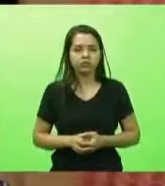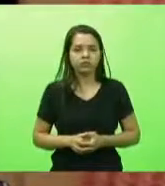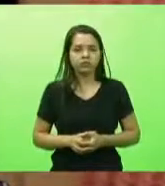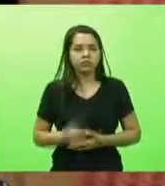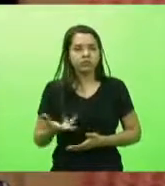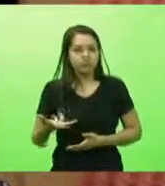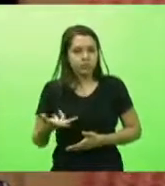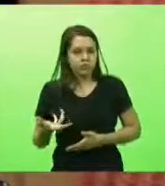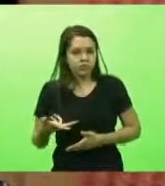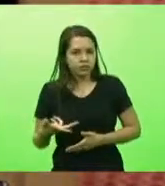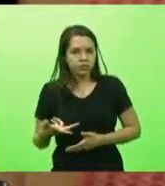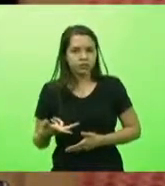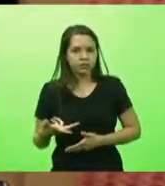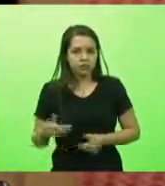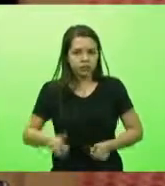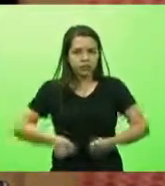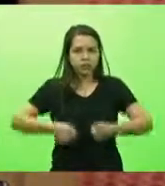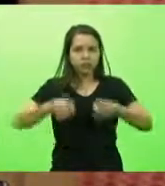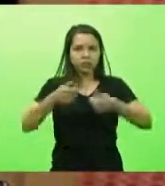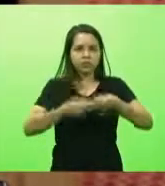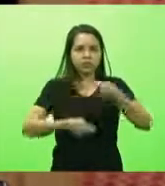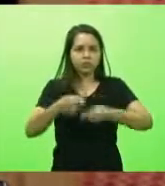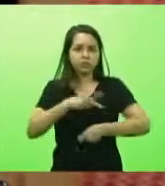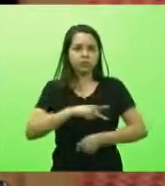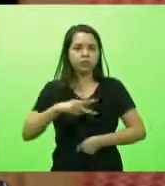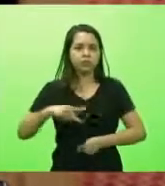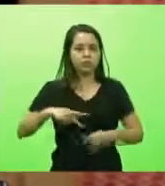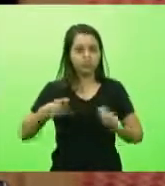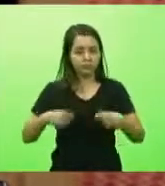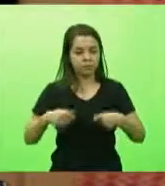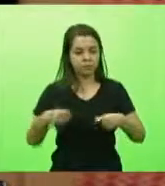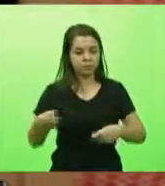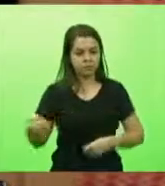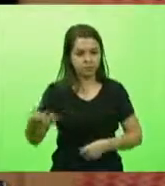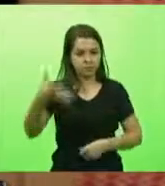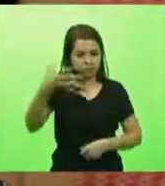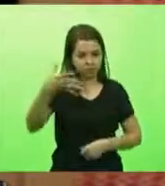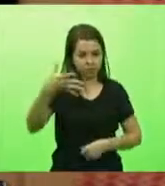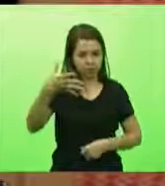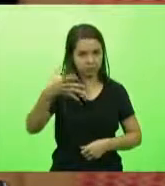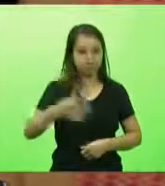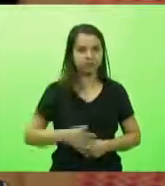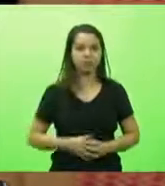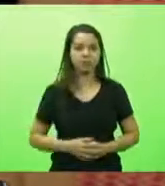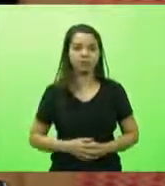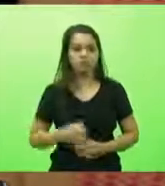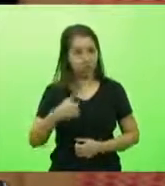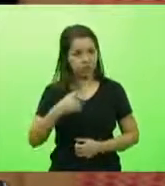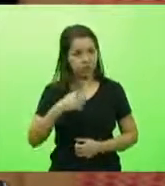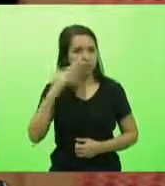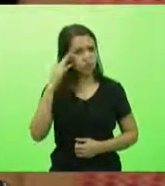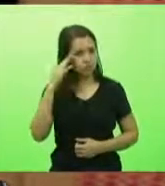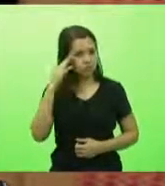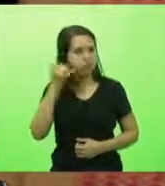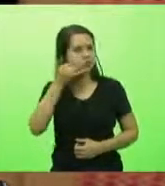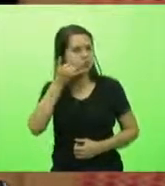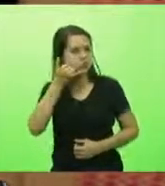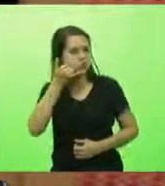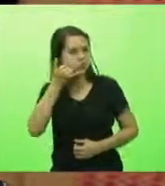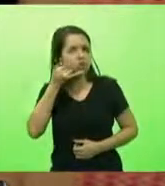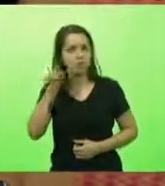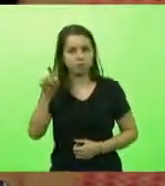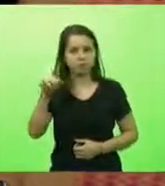pública, nós temos que inovar. Eu entendi, liguei inclusive para o Max,